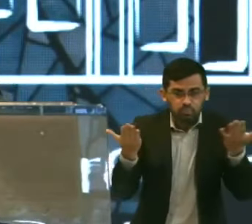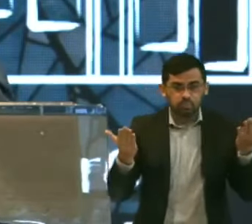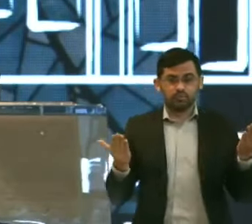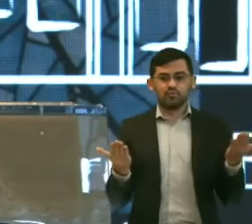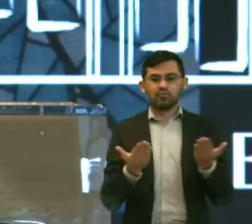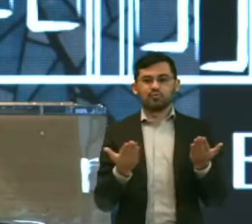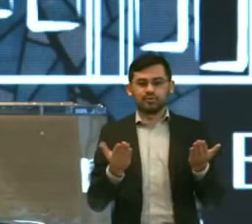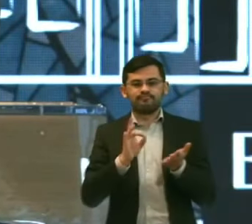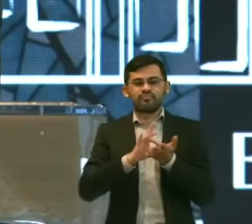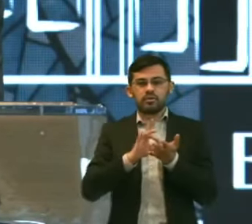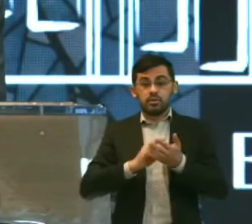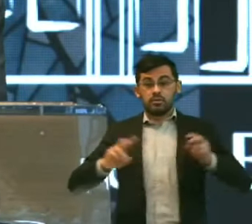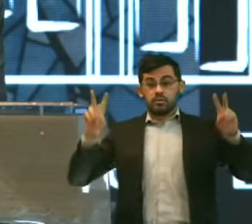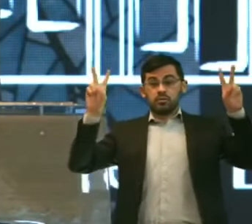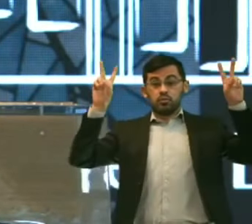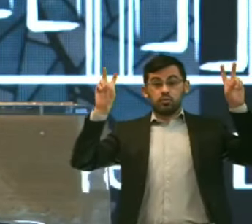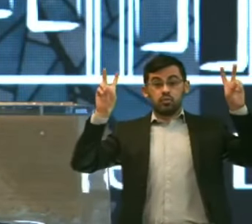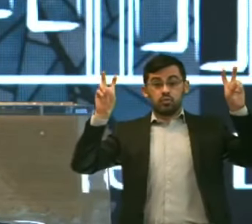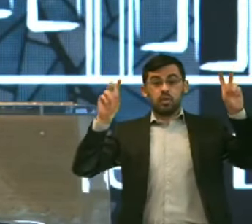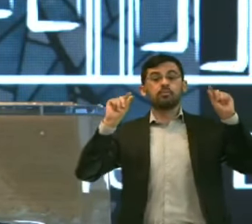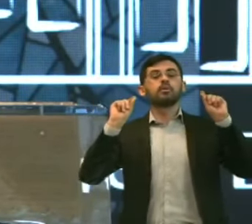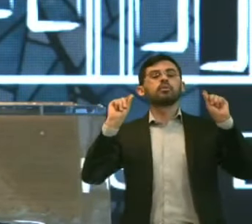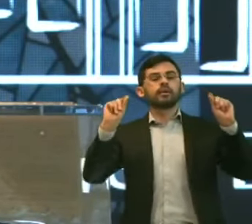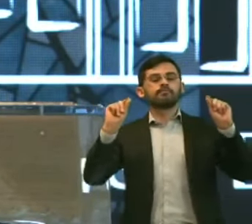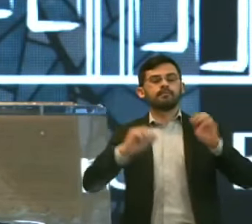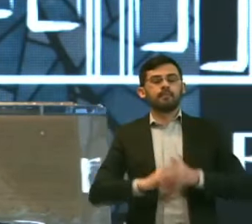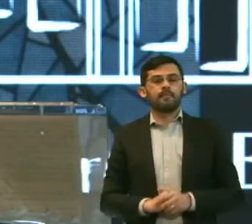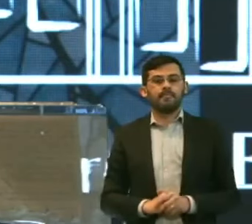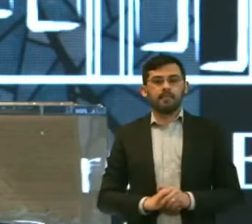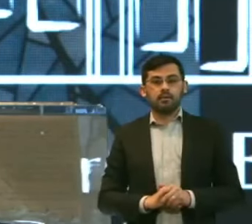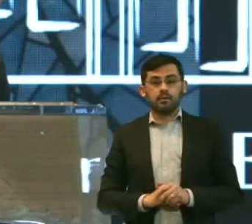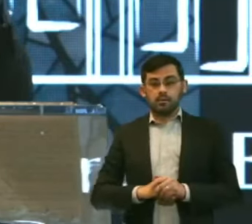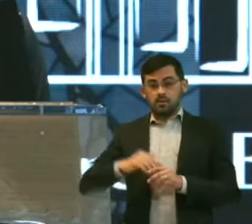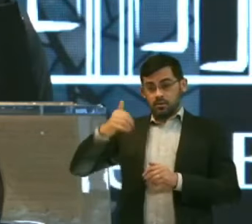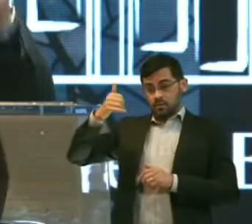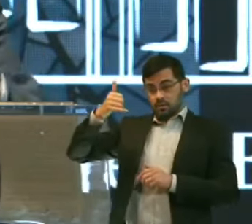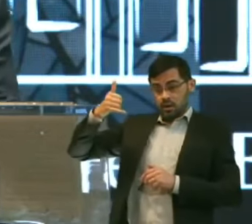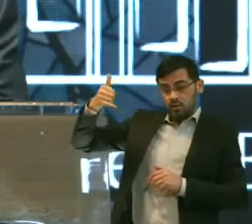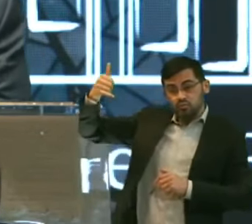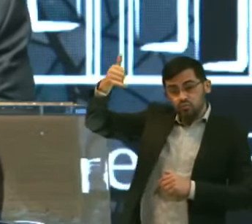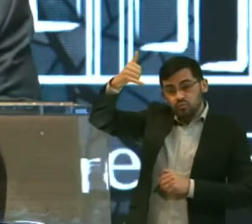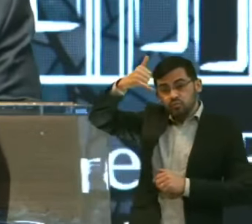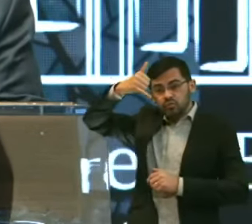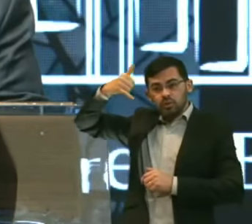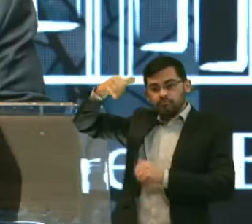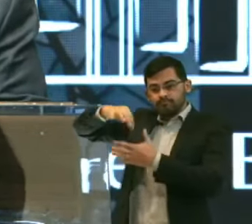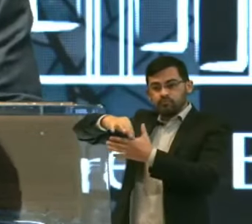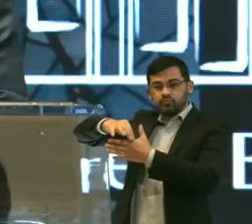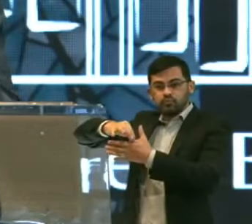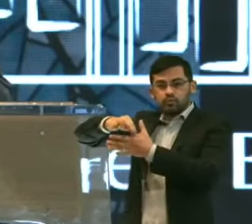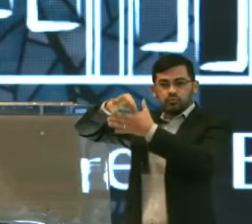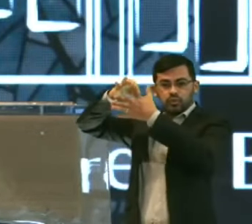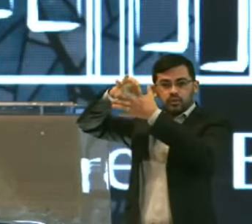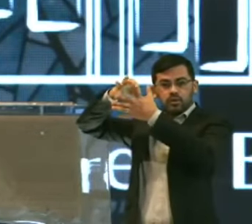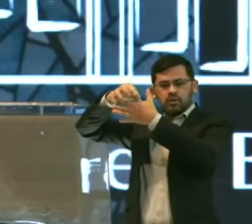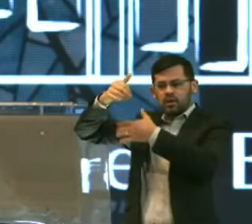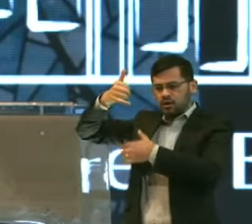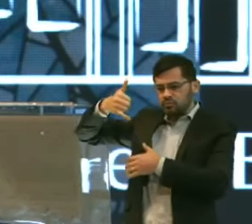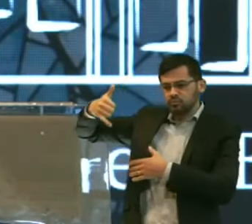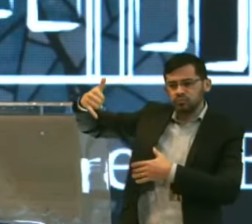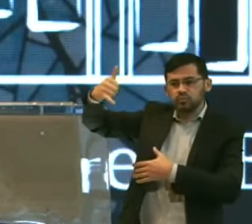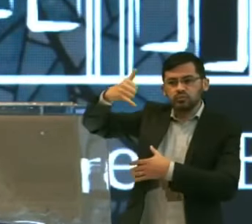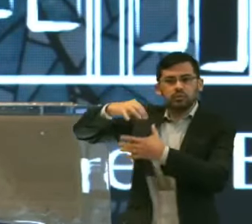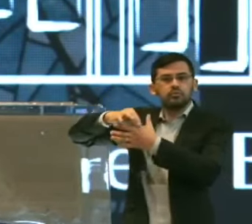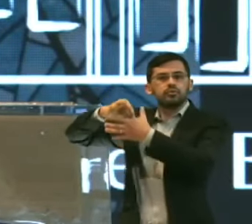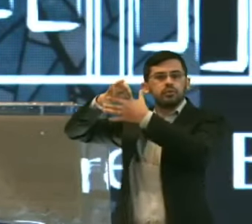E o tema dessa mensagem é A unção de um líder A unção